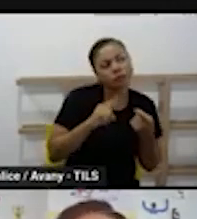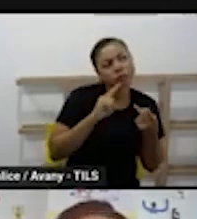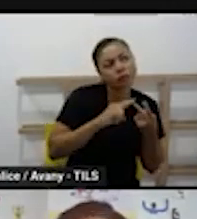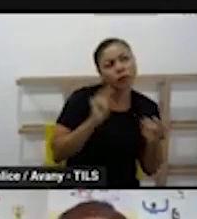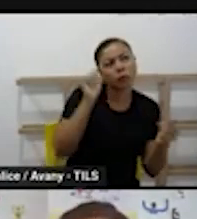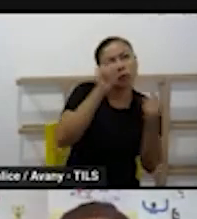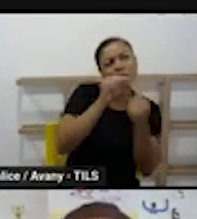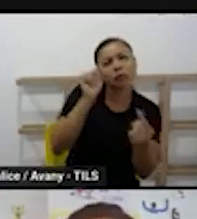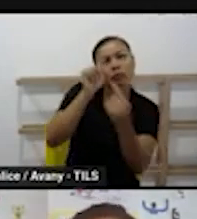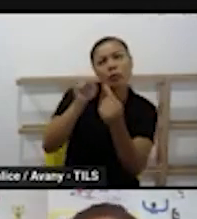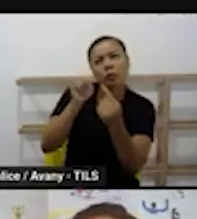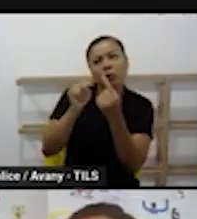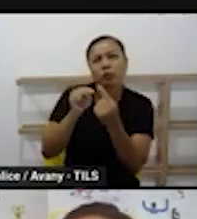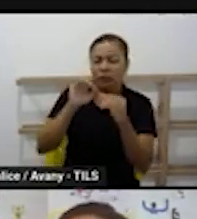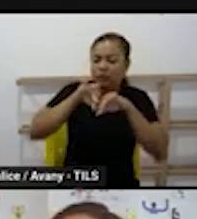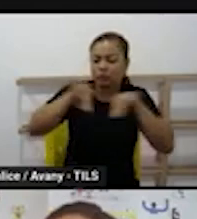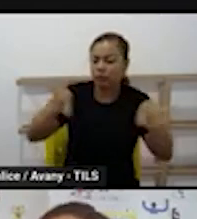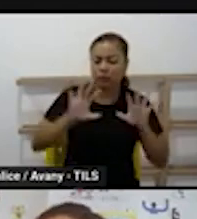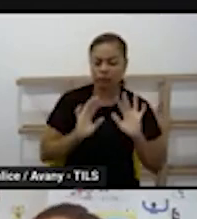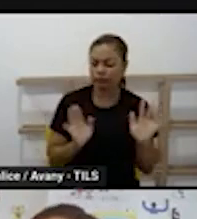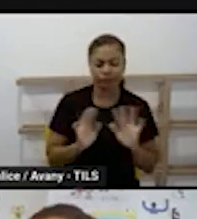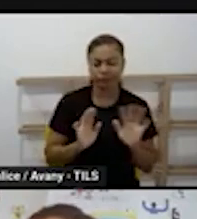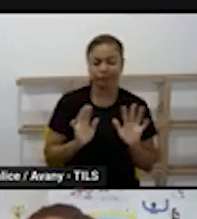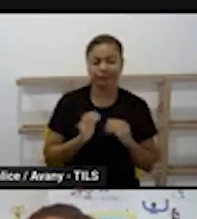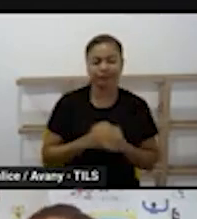não tem como a gente separar. Ok?